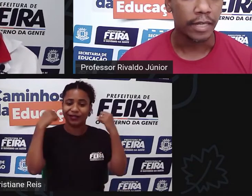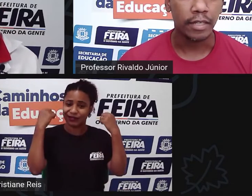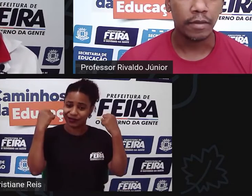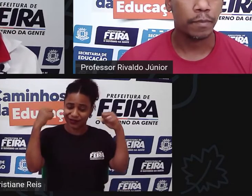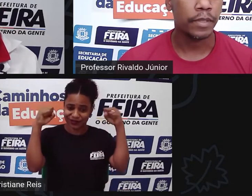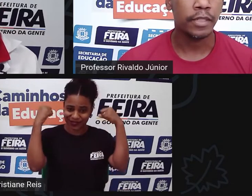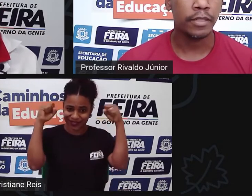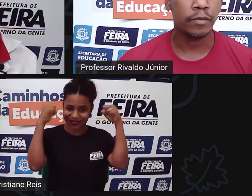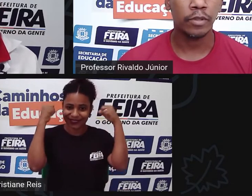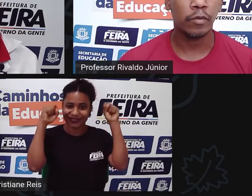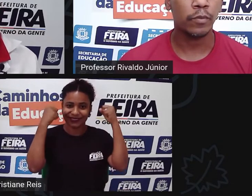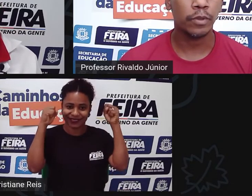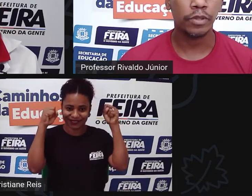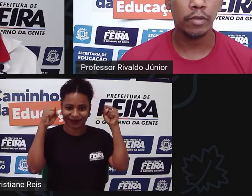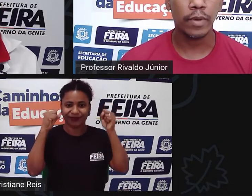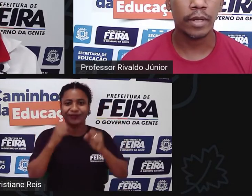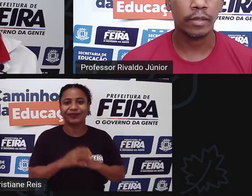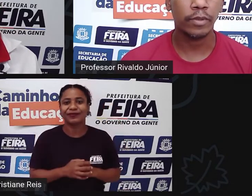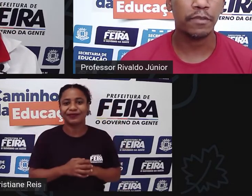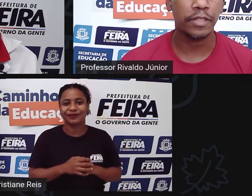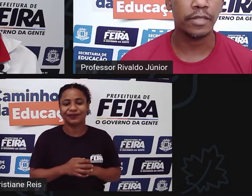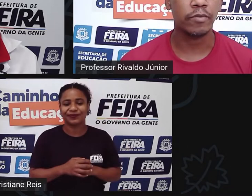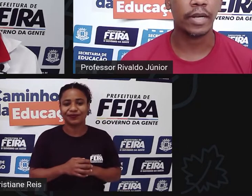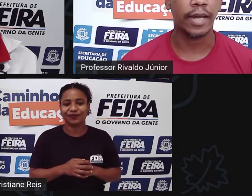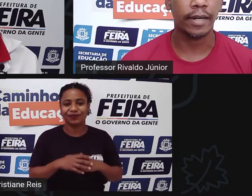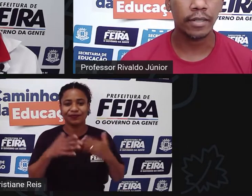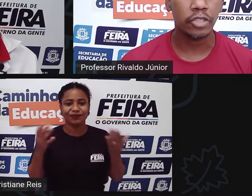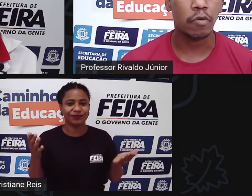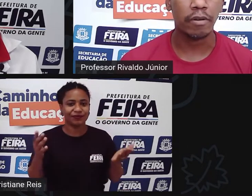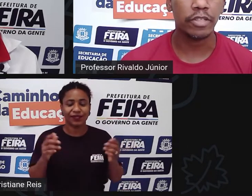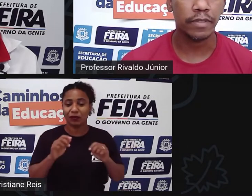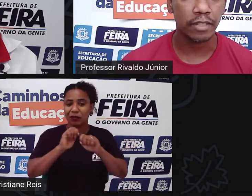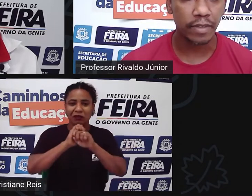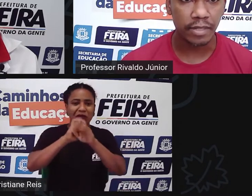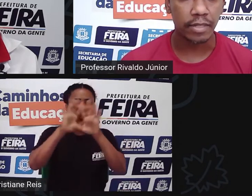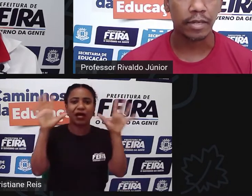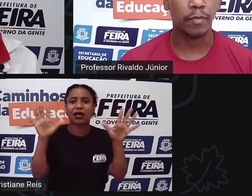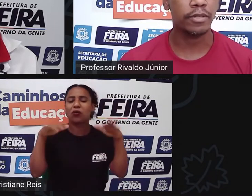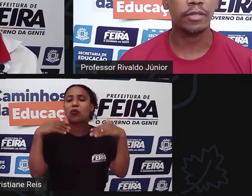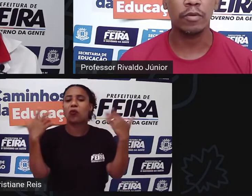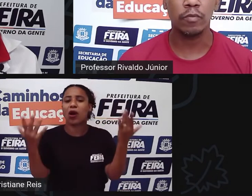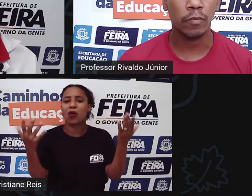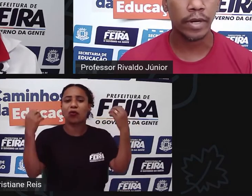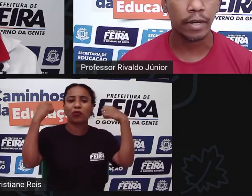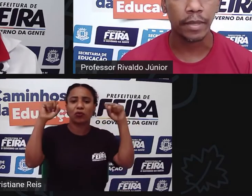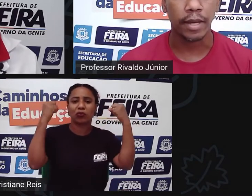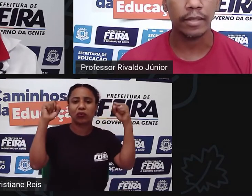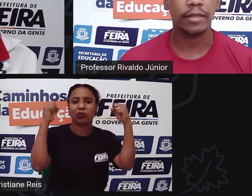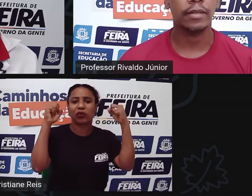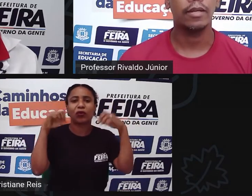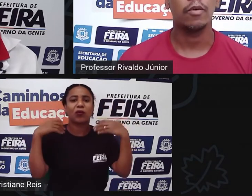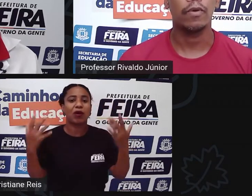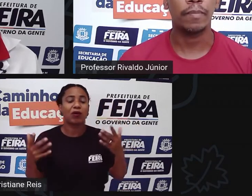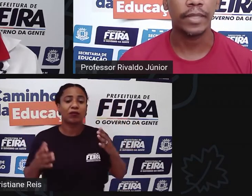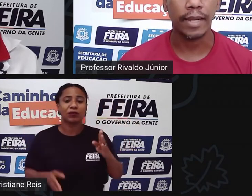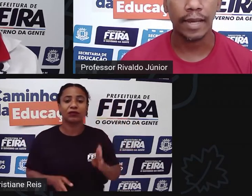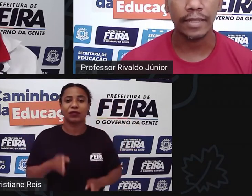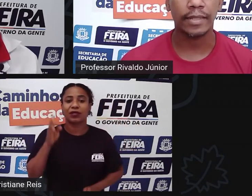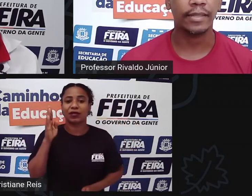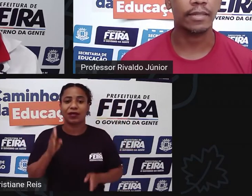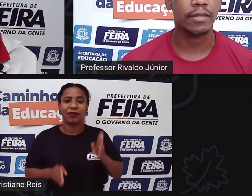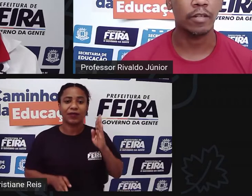Aí, não tem uma definição clara de qual atividade vai ser, pode ser uma caminhada, uma